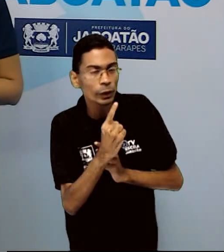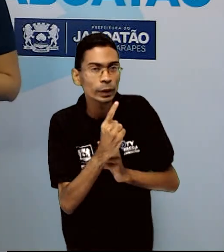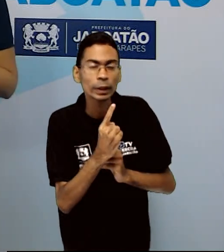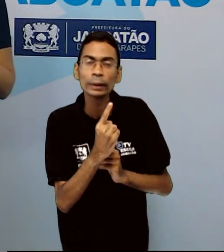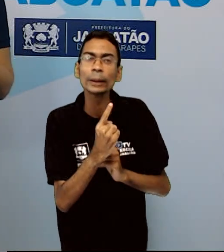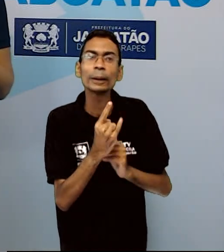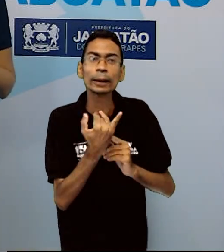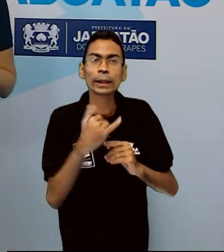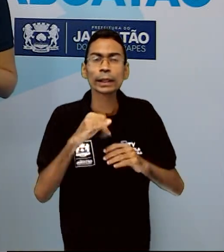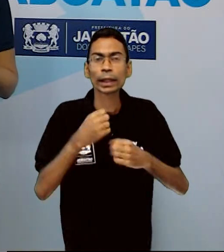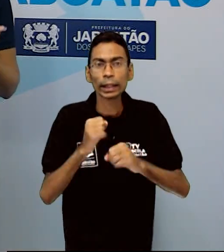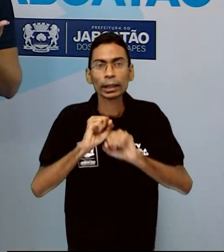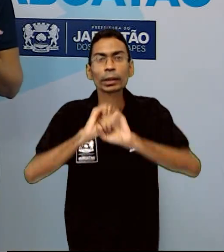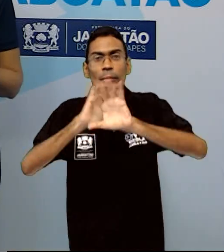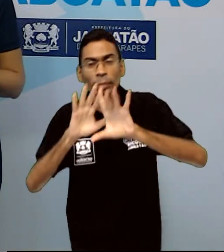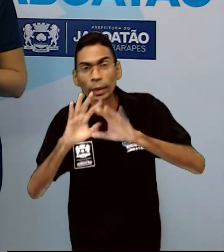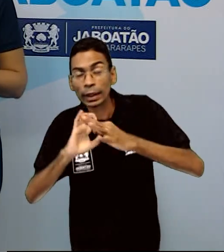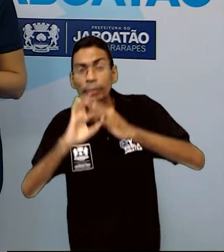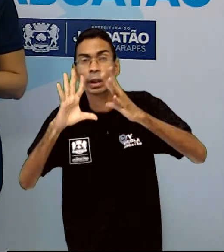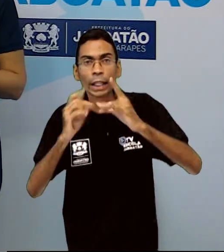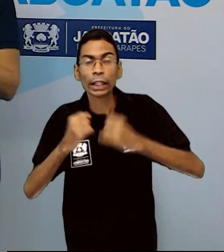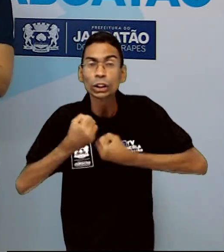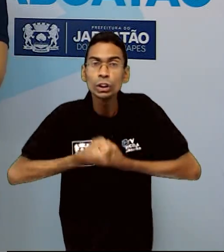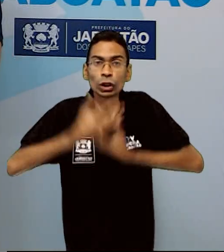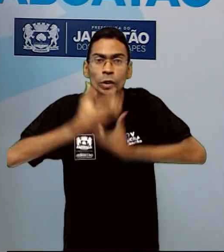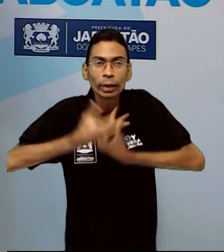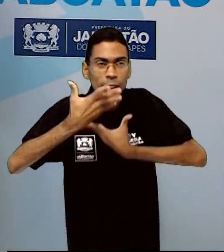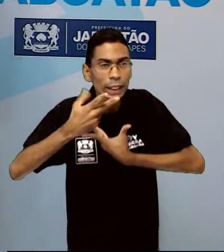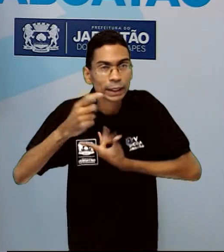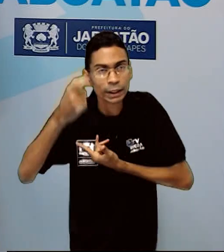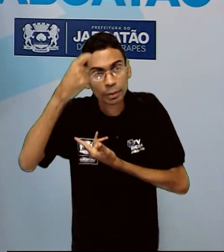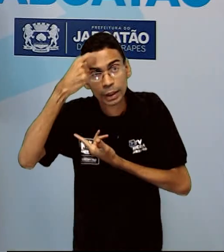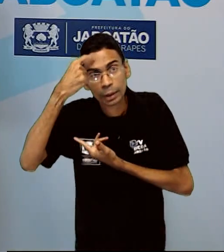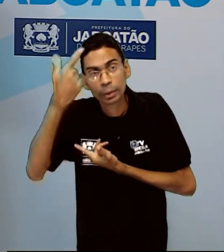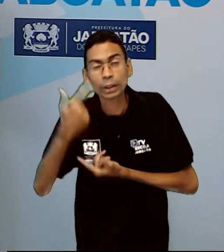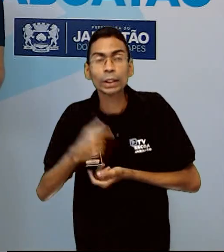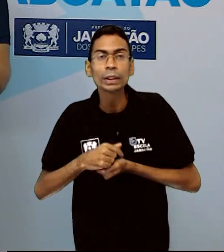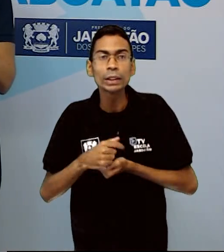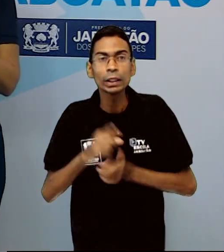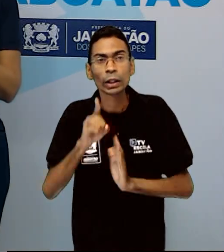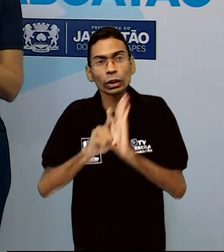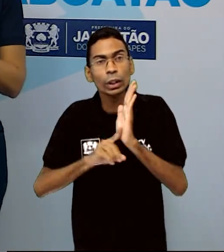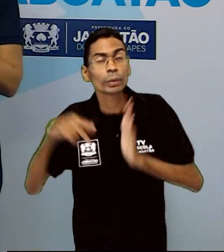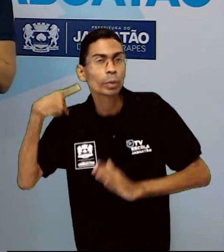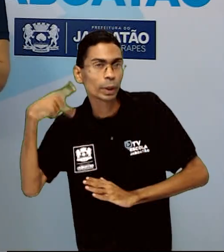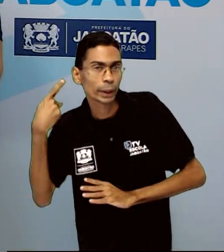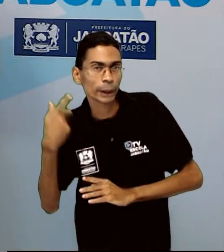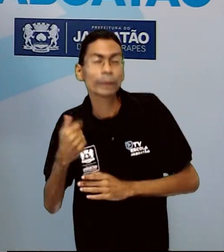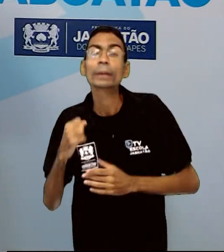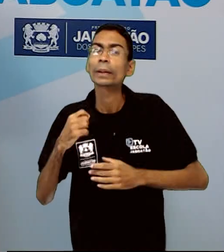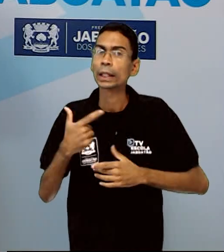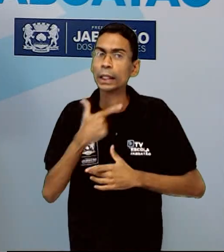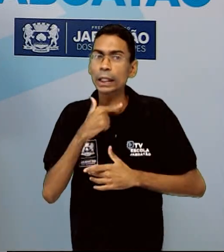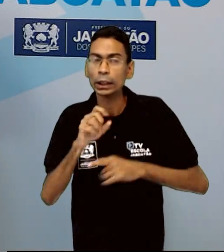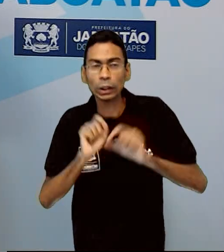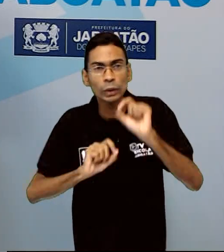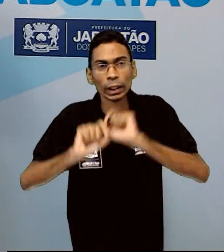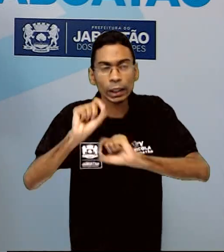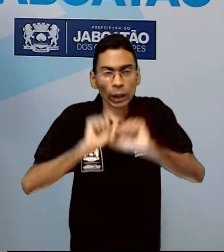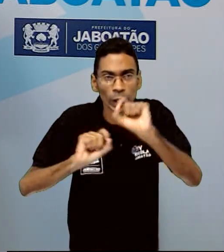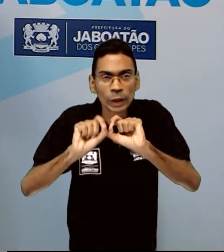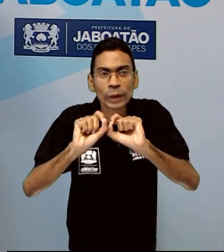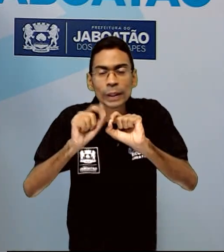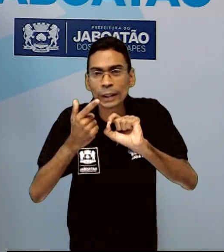liberdade de expressão e de pensamento. Já os direitos políticos garantem a participação do cidadão no